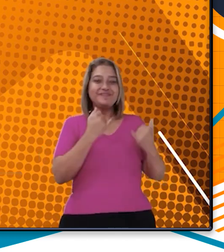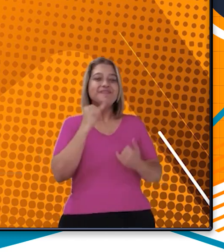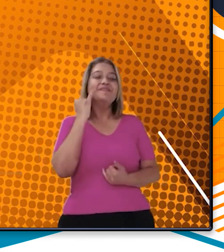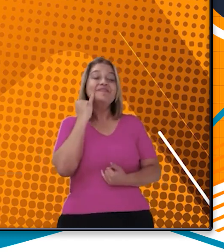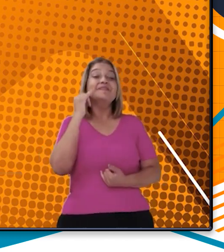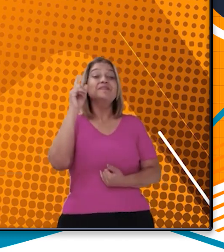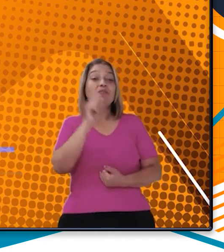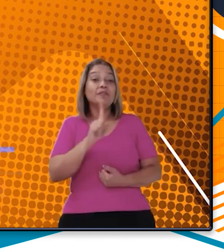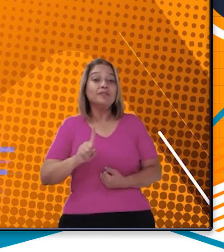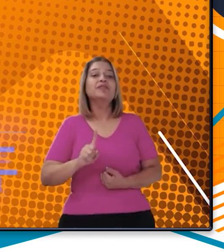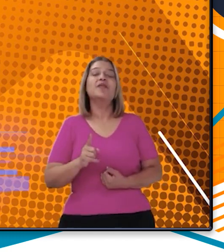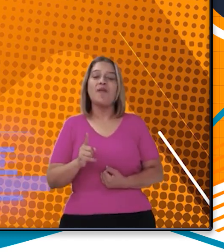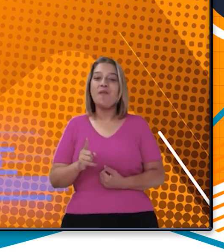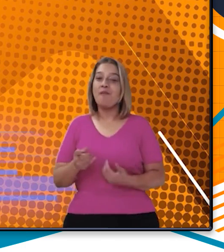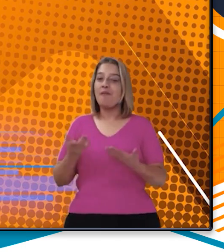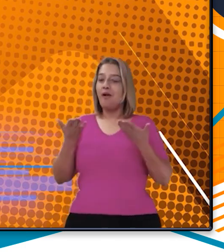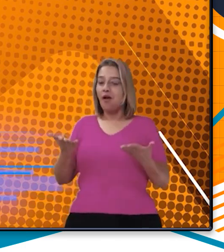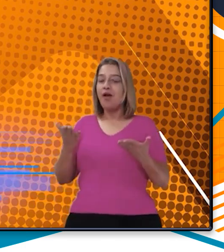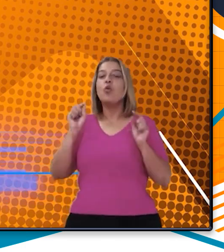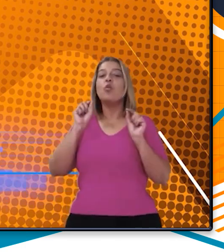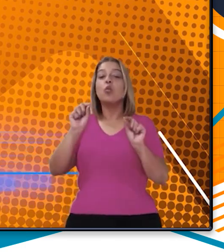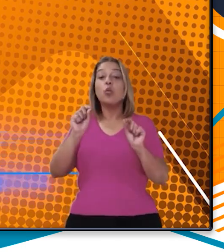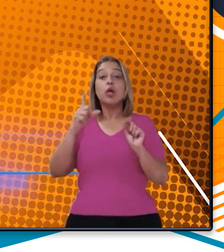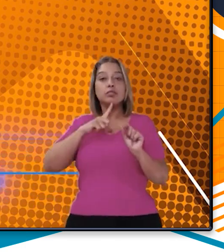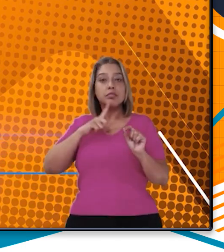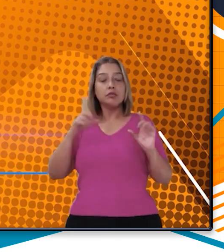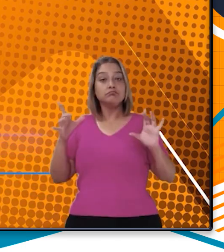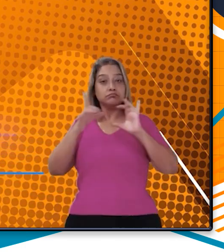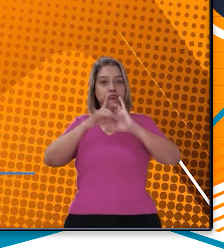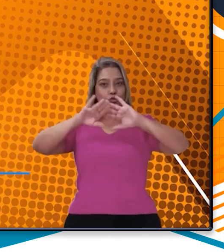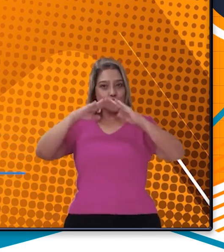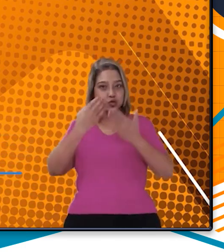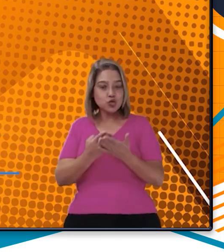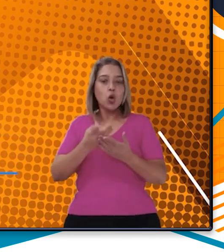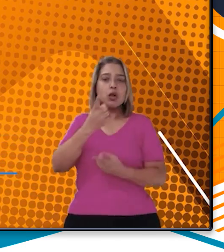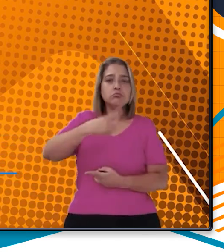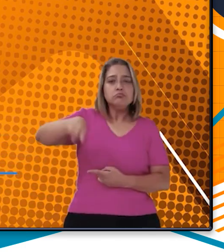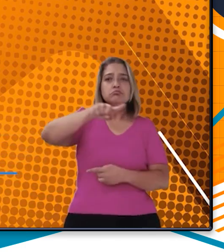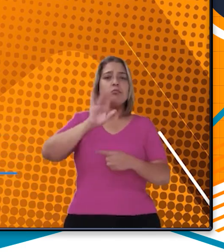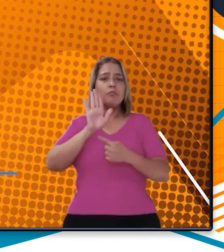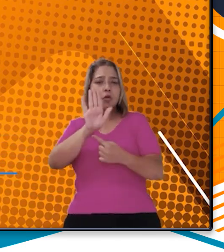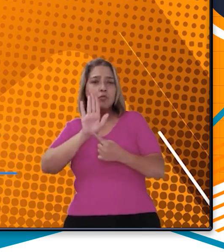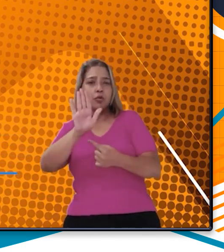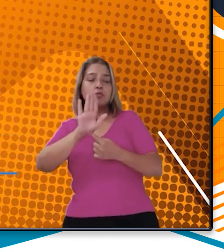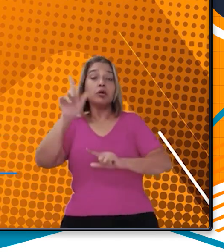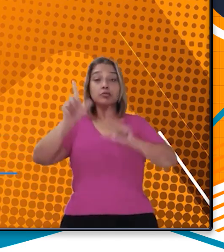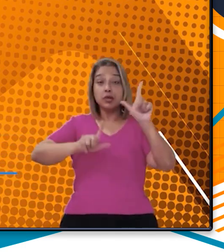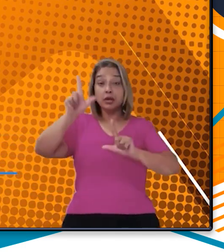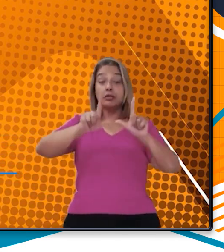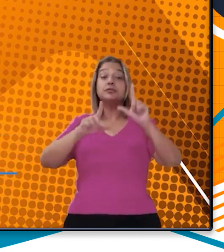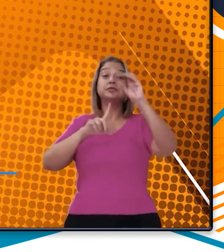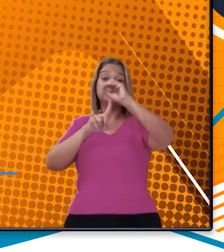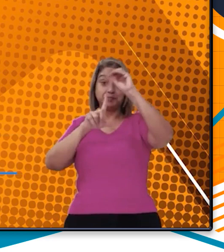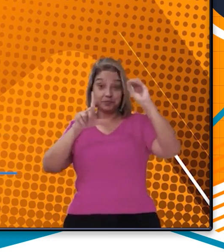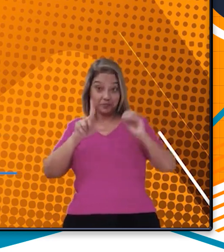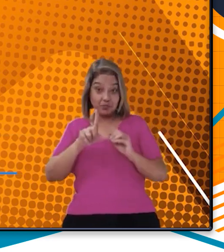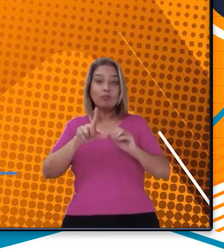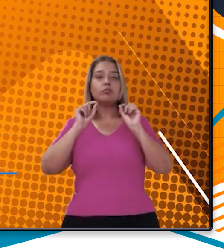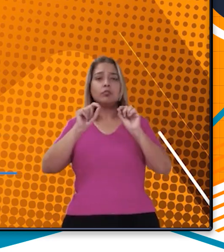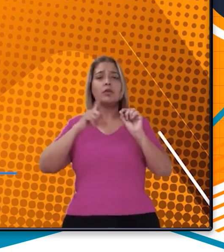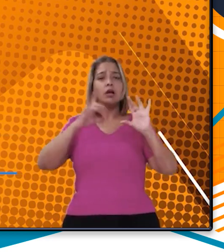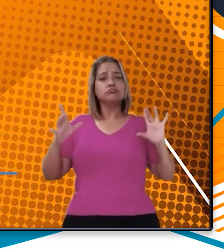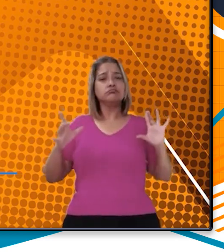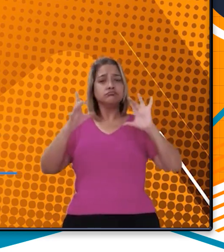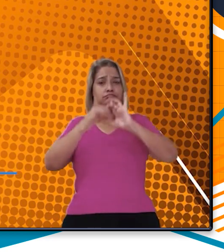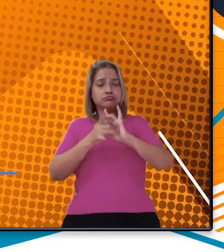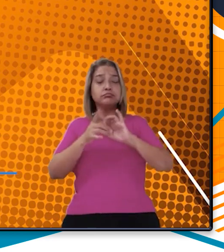Beto. O programa Conexão Escola, composto pelo Portal Conexão Escola e os programas transmitidos pela TV UFG, integram Smart